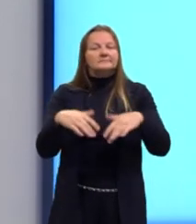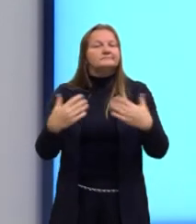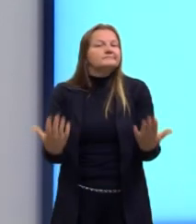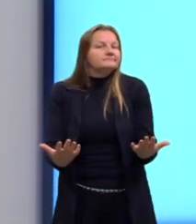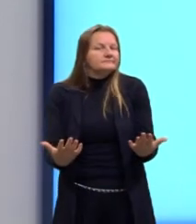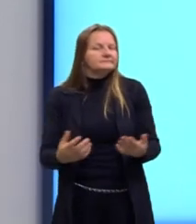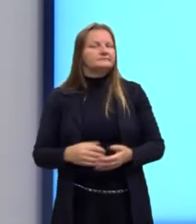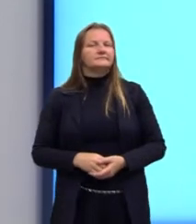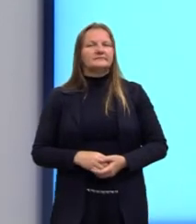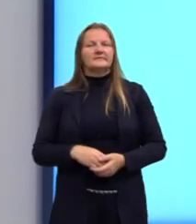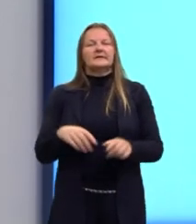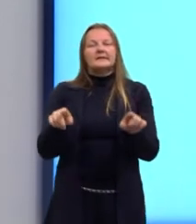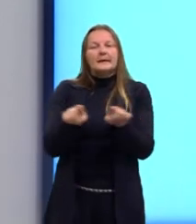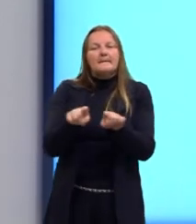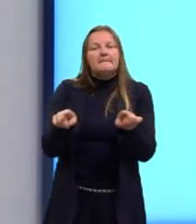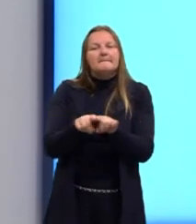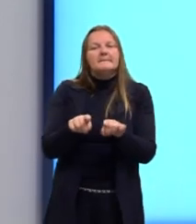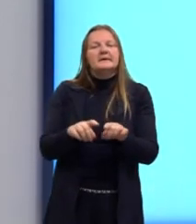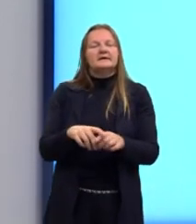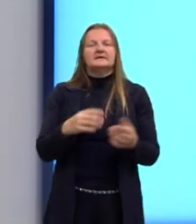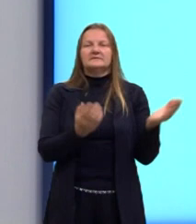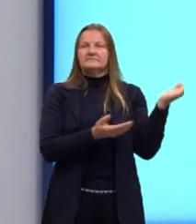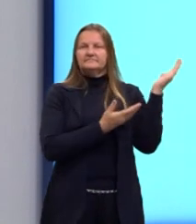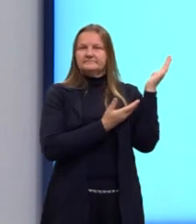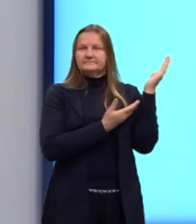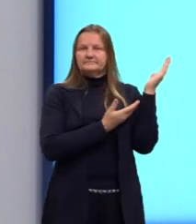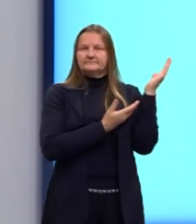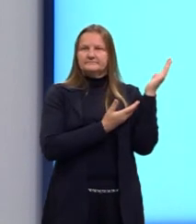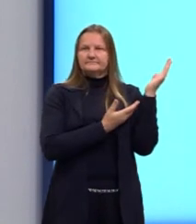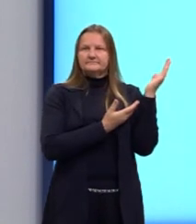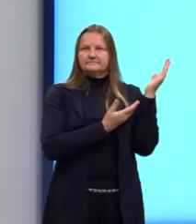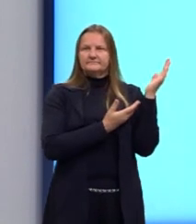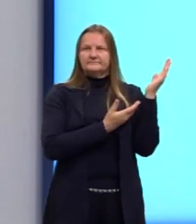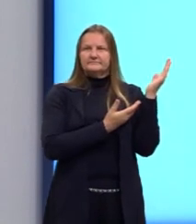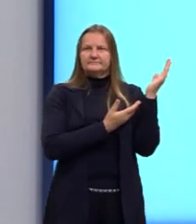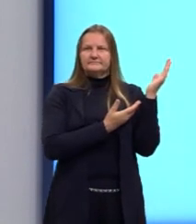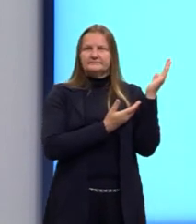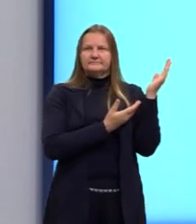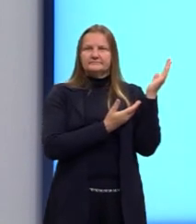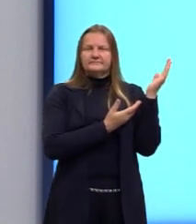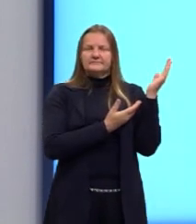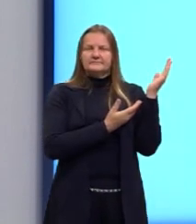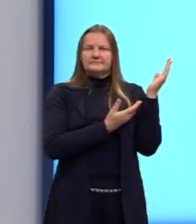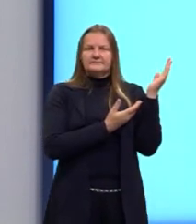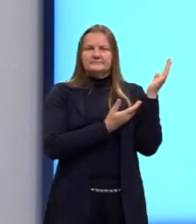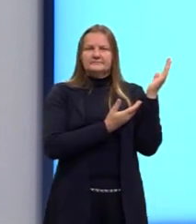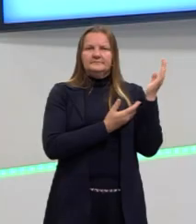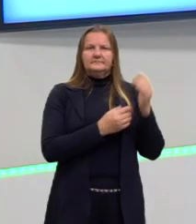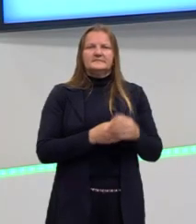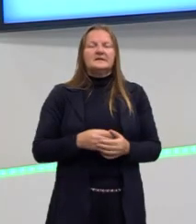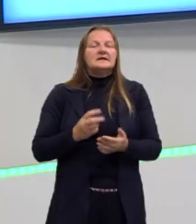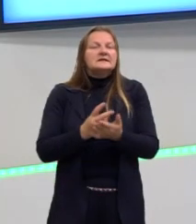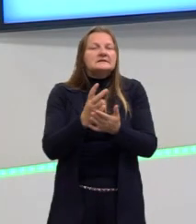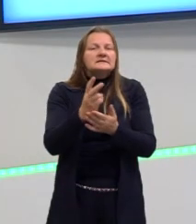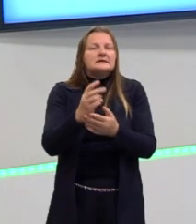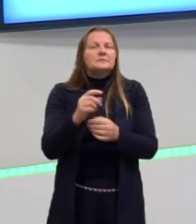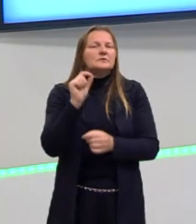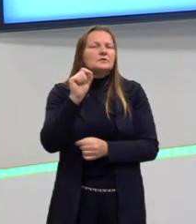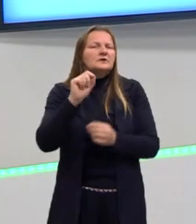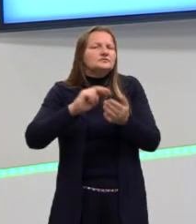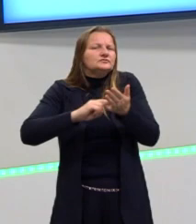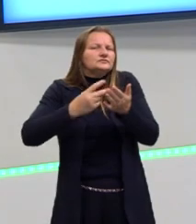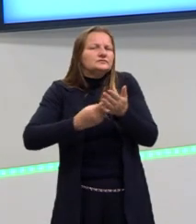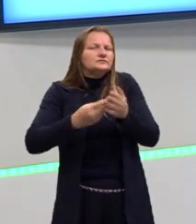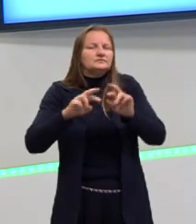then é o então também, né? Mas qual a diferença? A gente tem que sempre acompanhar essa diferença